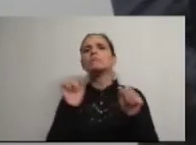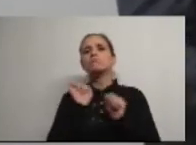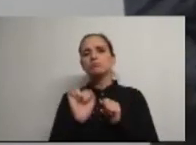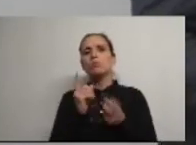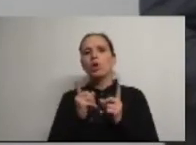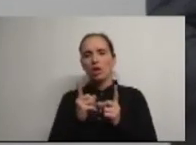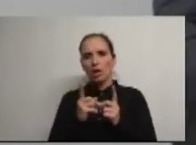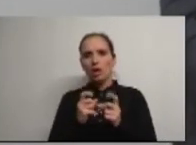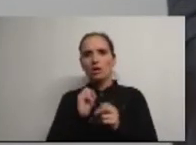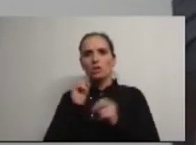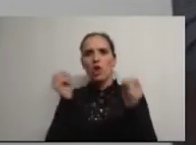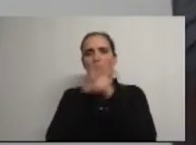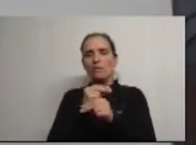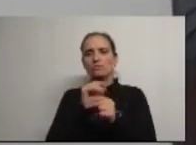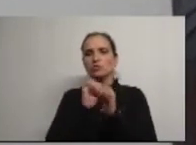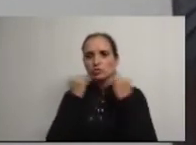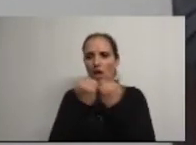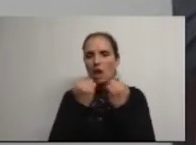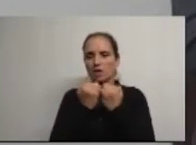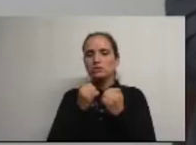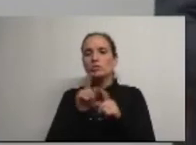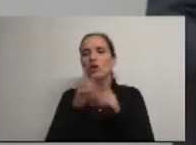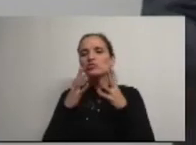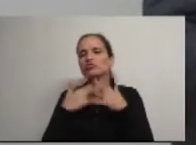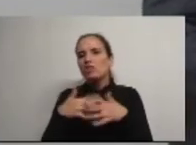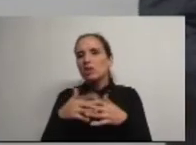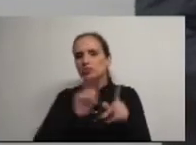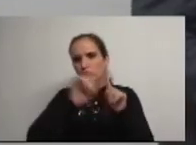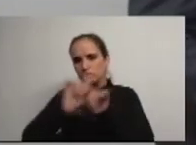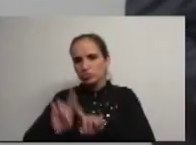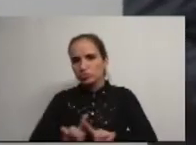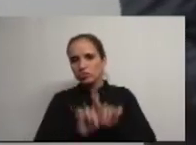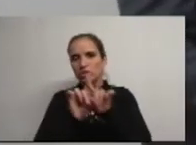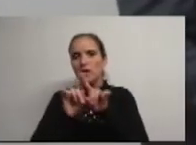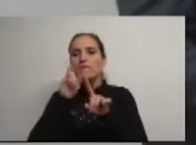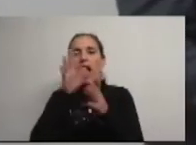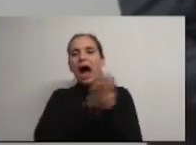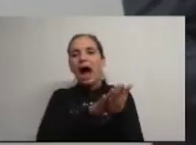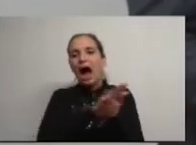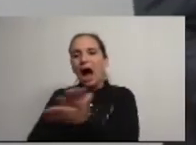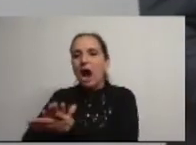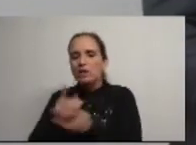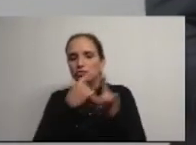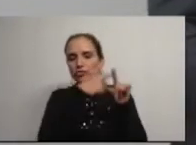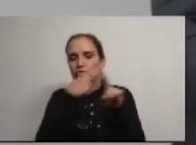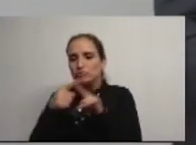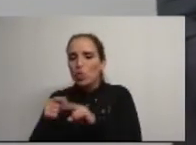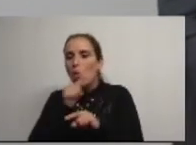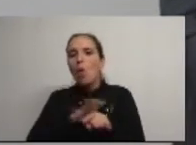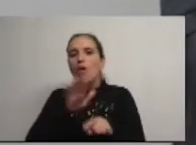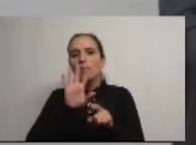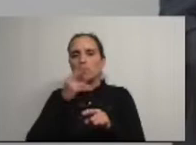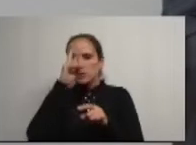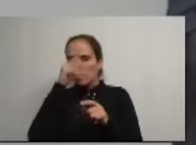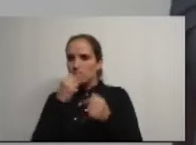Através da estratégia de RIS 3, nós conseguimos e foram detetadas as áreas onde somos mais